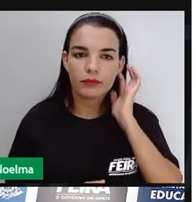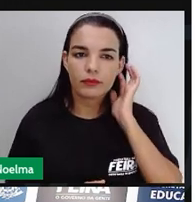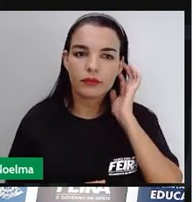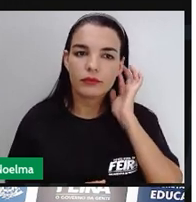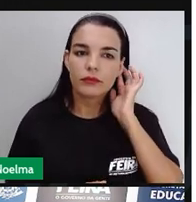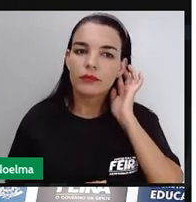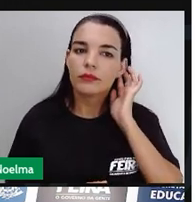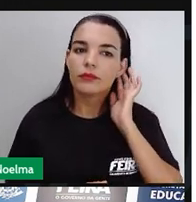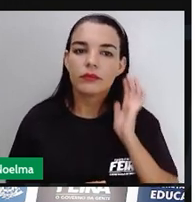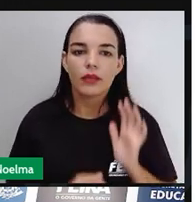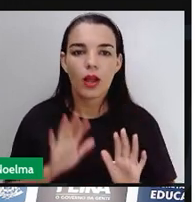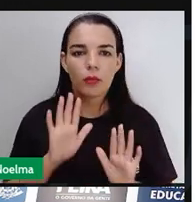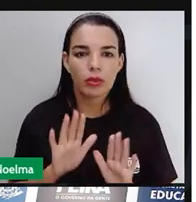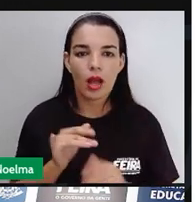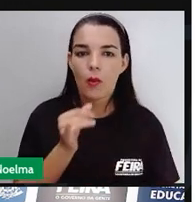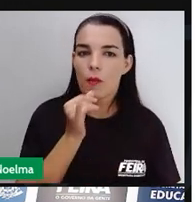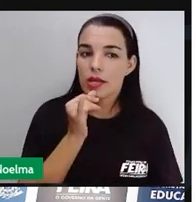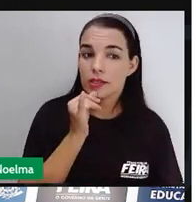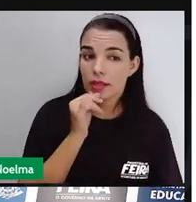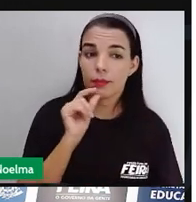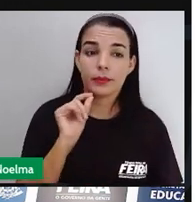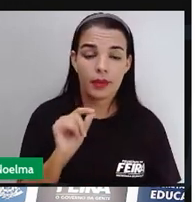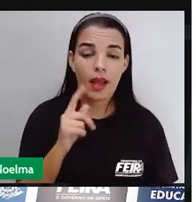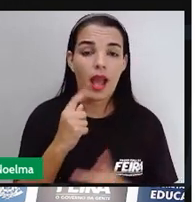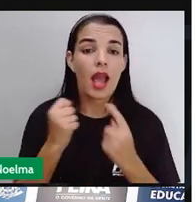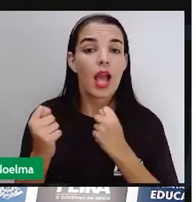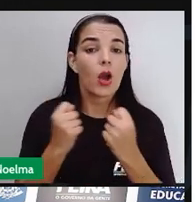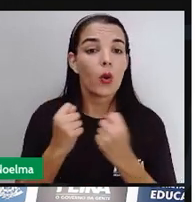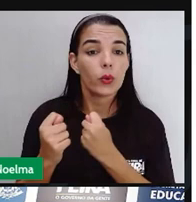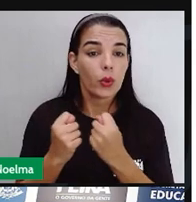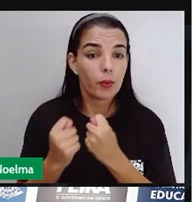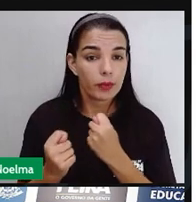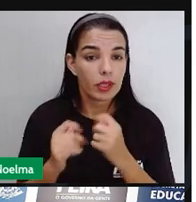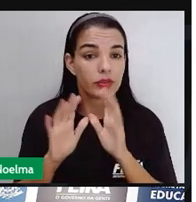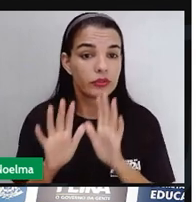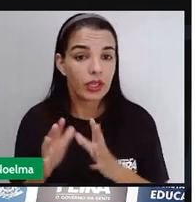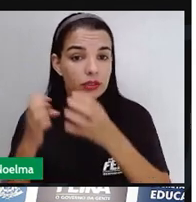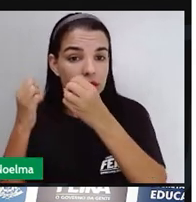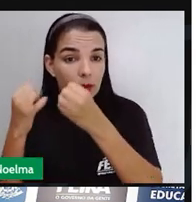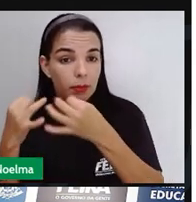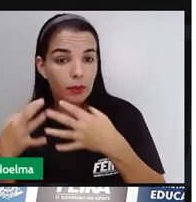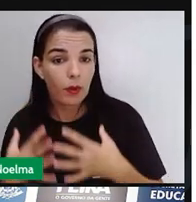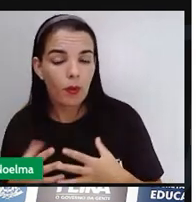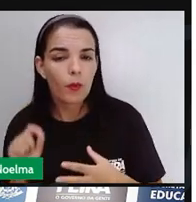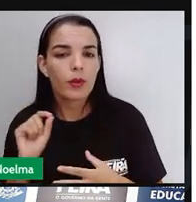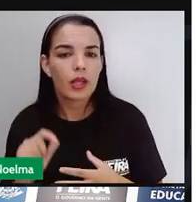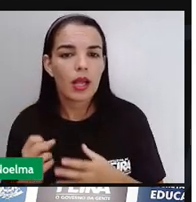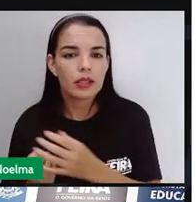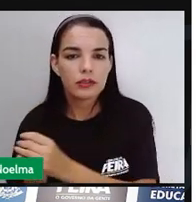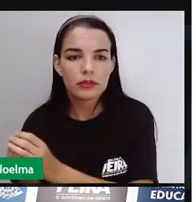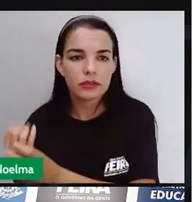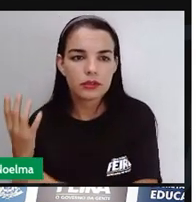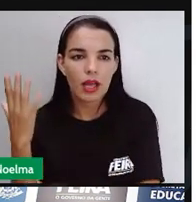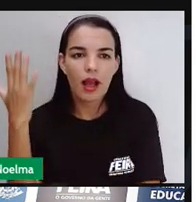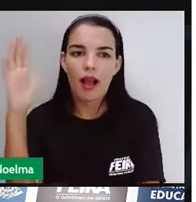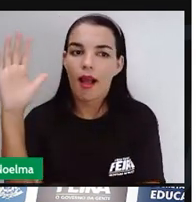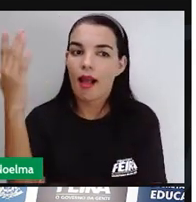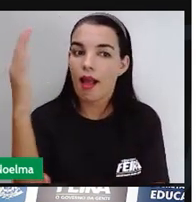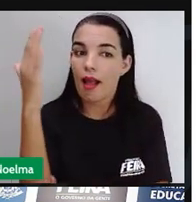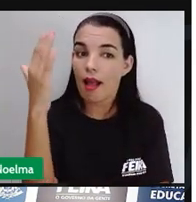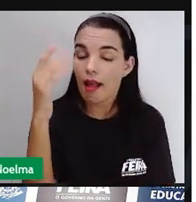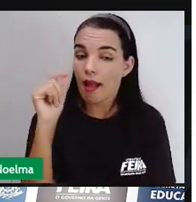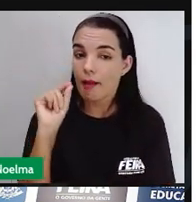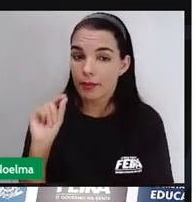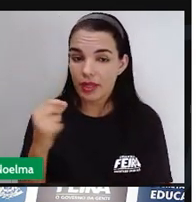Um dos exemplos é a economia, né, que a Pro já disse para vocês. Ao invés de plantar para a subsistência que os índios, eles